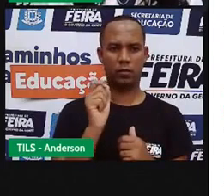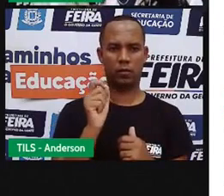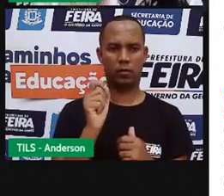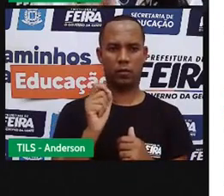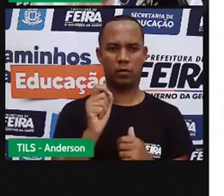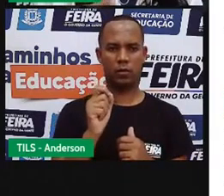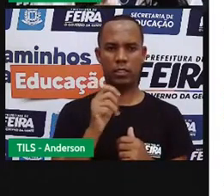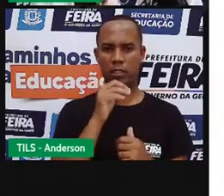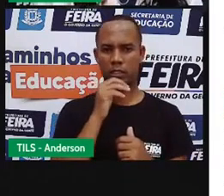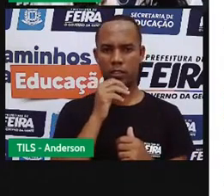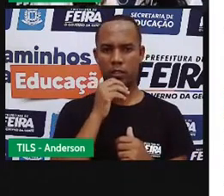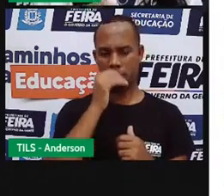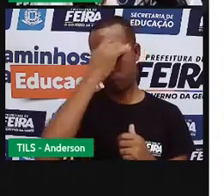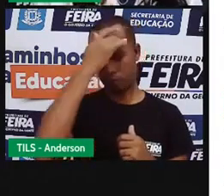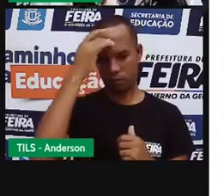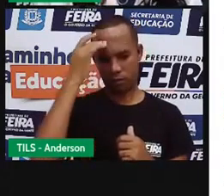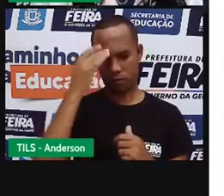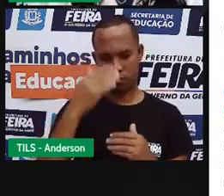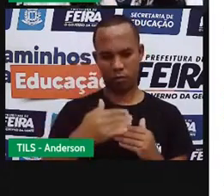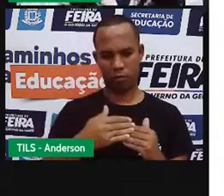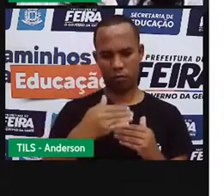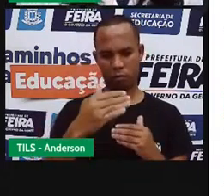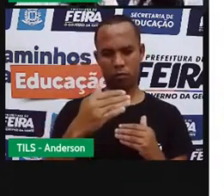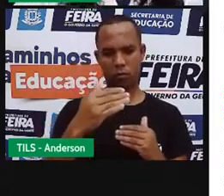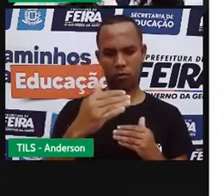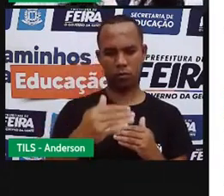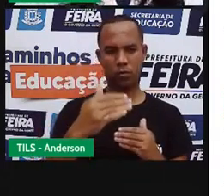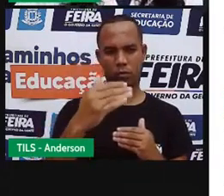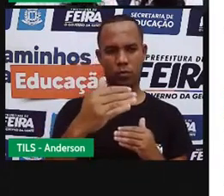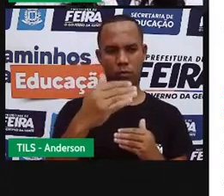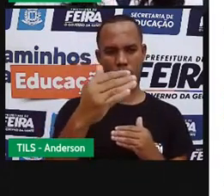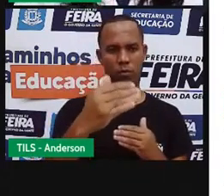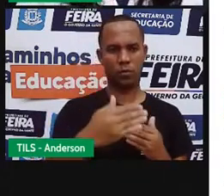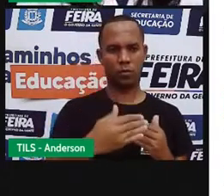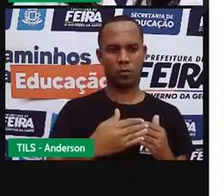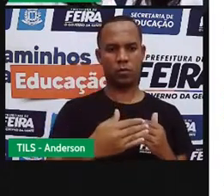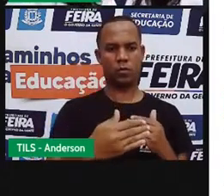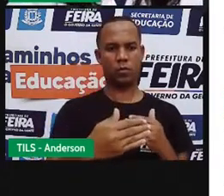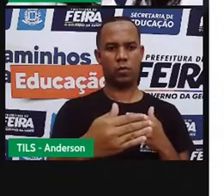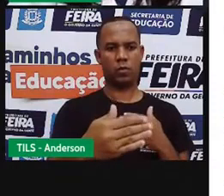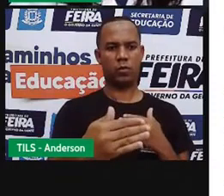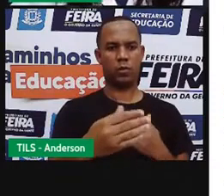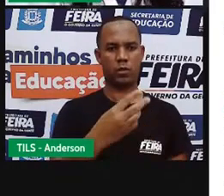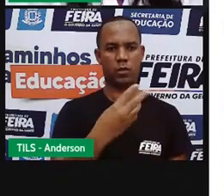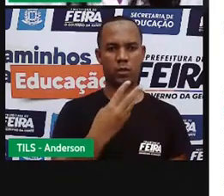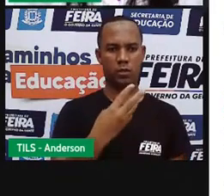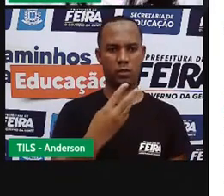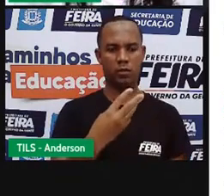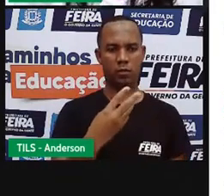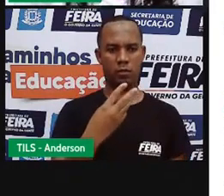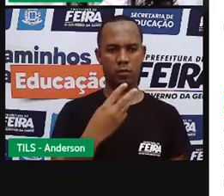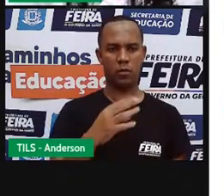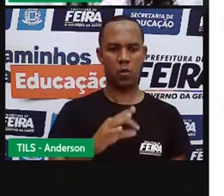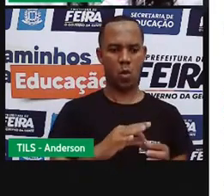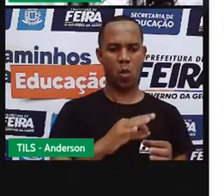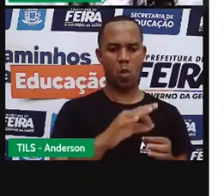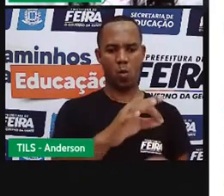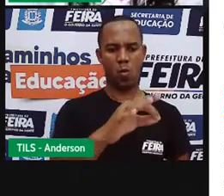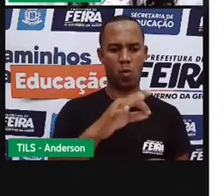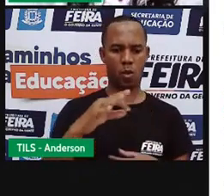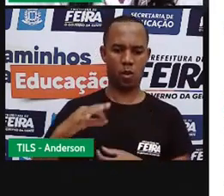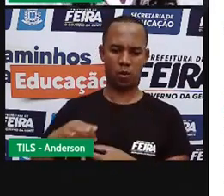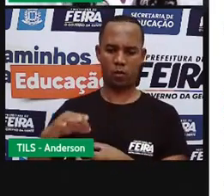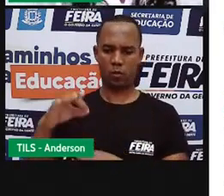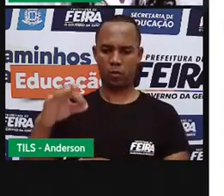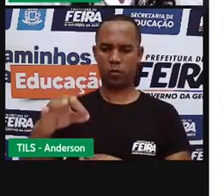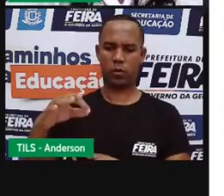pessoa, não é o seu. Vai afastar, a pessoa vai contar três passos. Ficar um de frente para o outro.